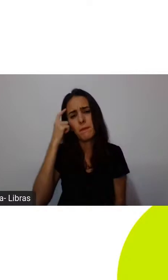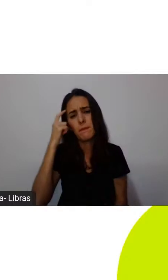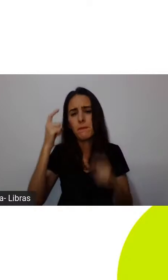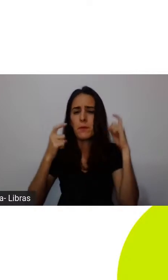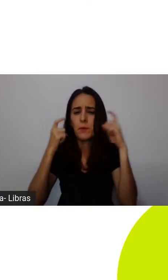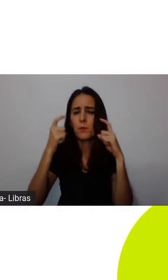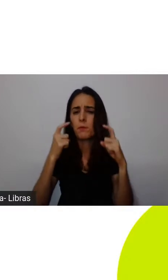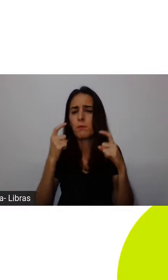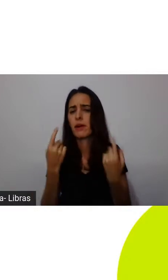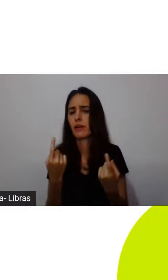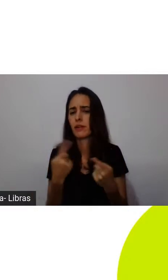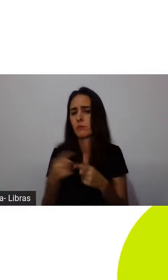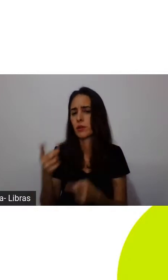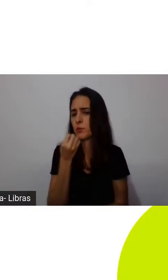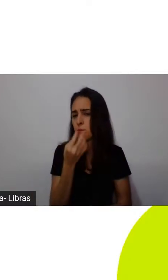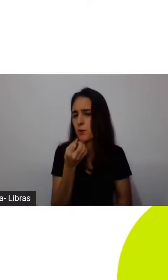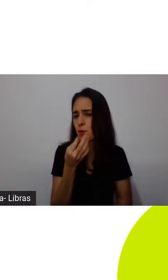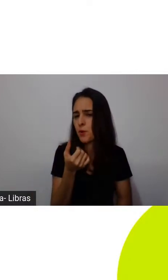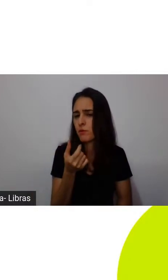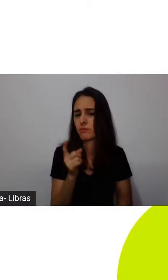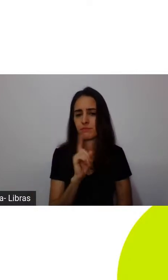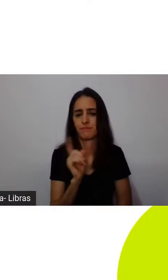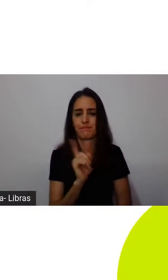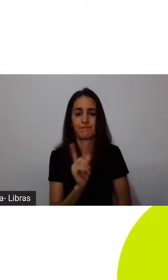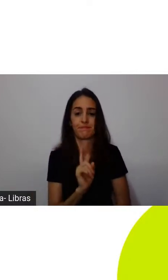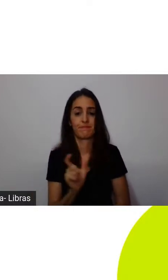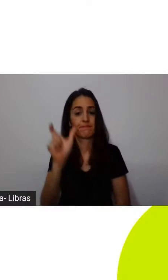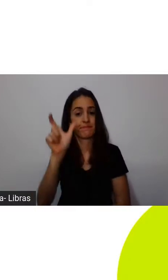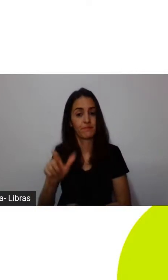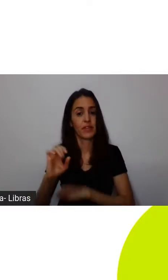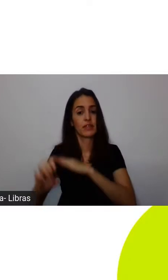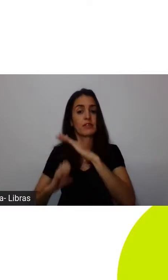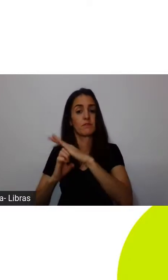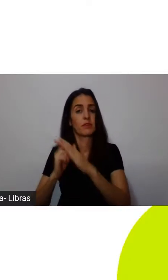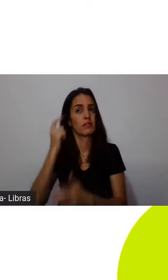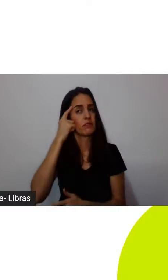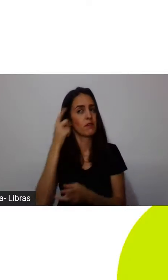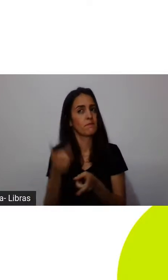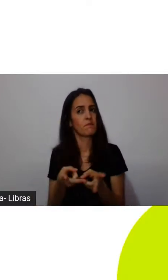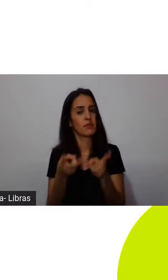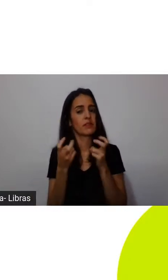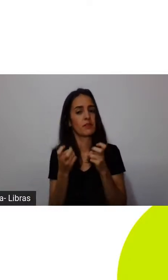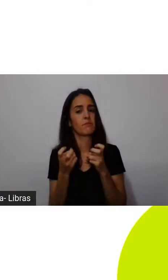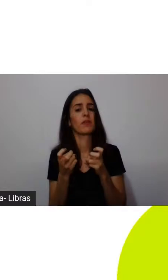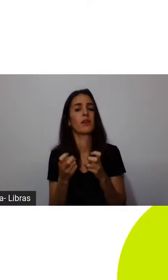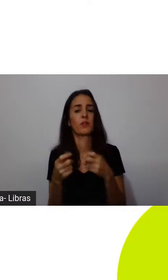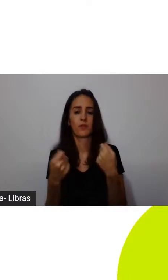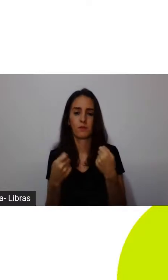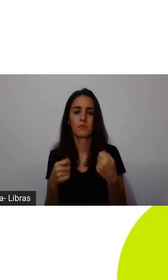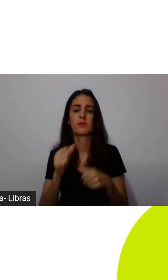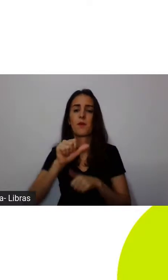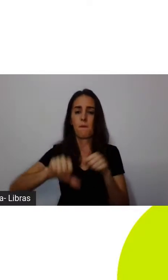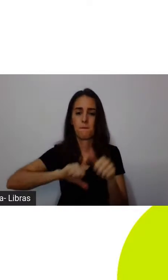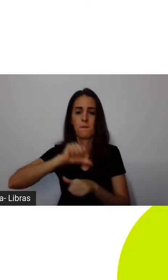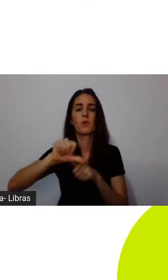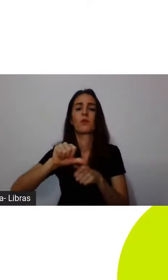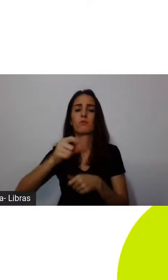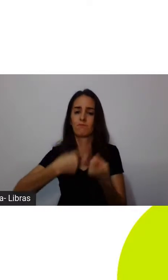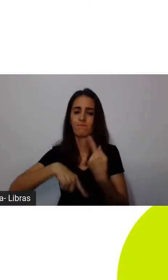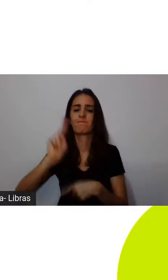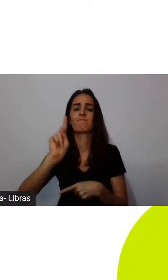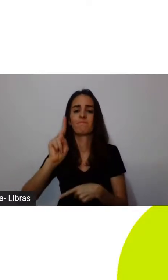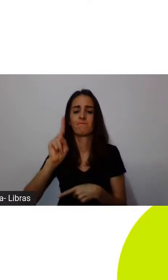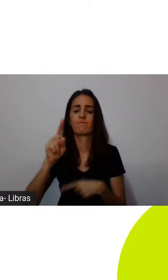Pode até ter uma boa intenção, mas não, não é isso. Eles simplesmente estão se dando conta de que o sistema vai mudar e precisa mudar.